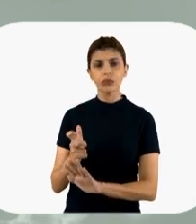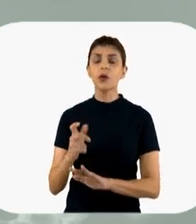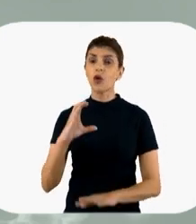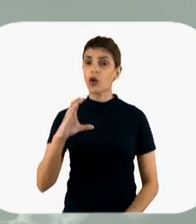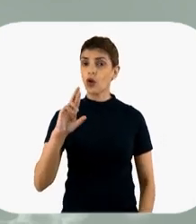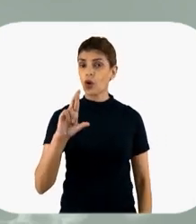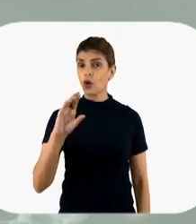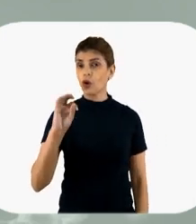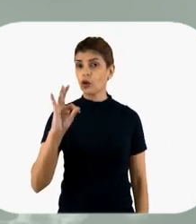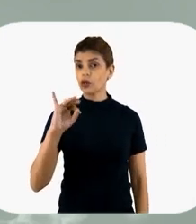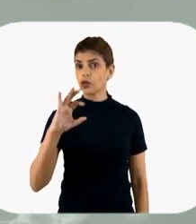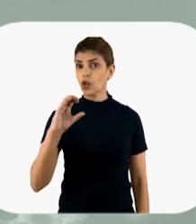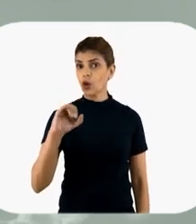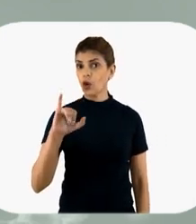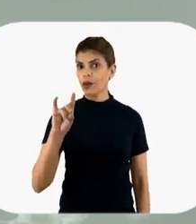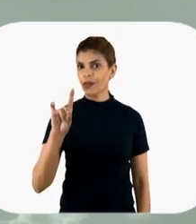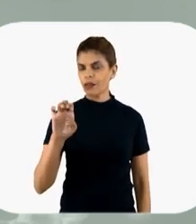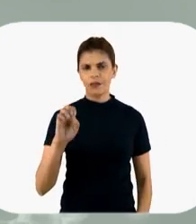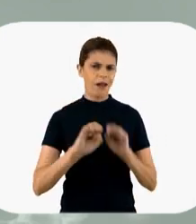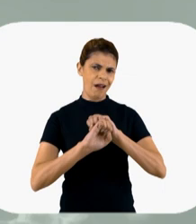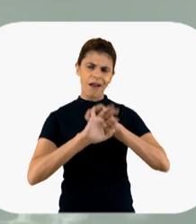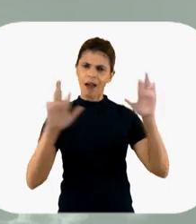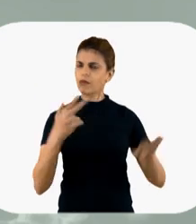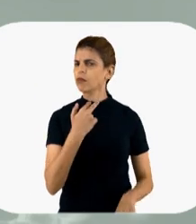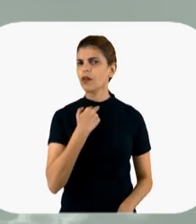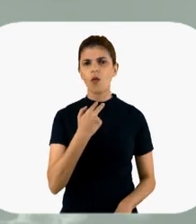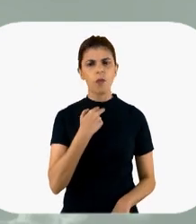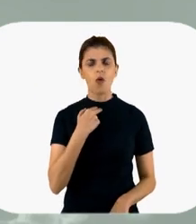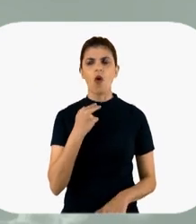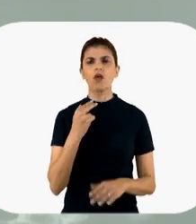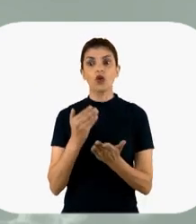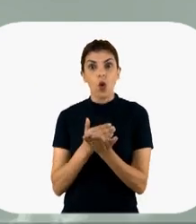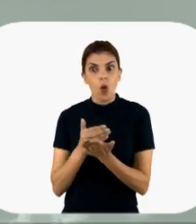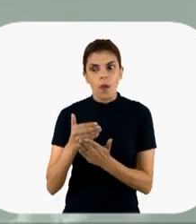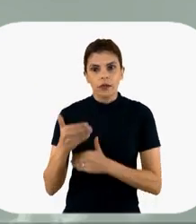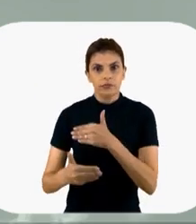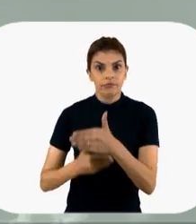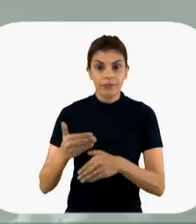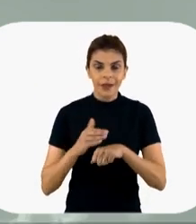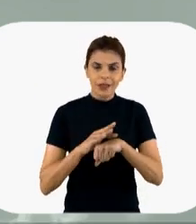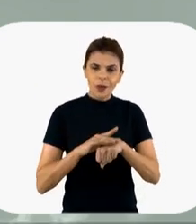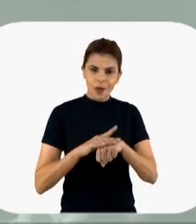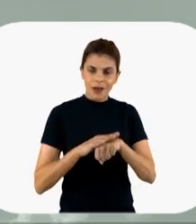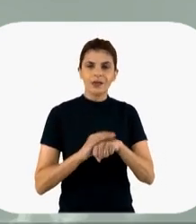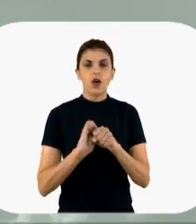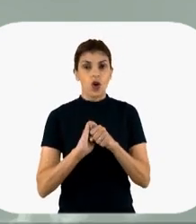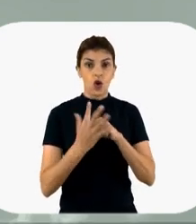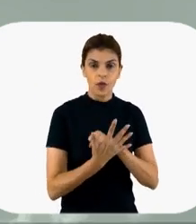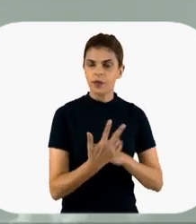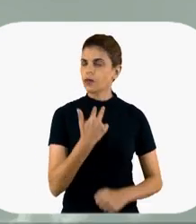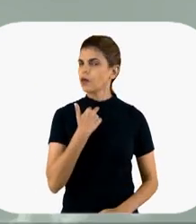então você queria que eu falasse dos corticóides. Corticóides, bom, tá claro que não é para dar corticóide na entrada, no comecinho da doença.